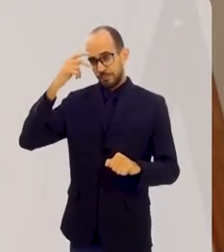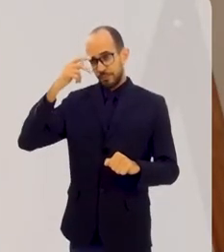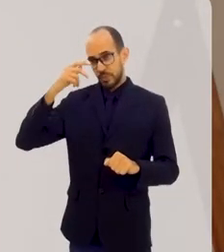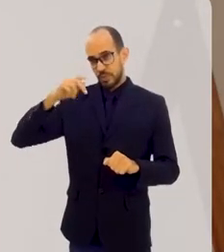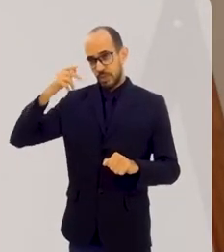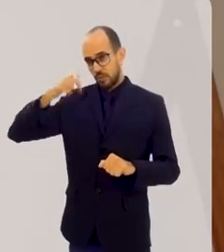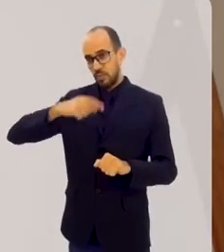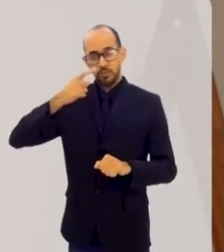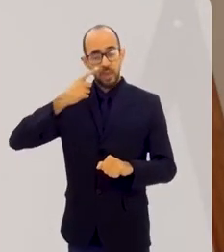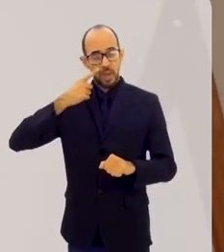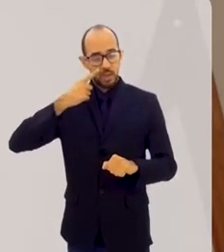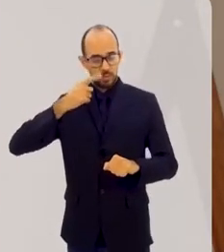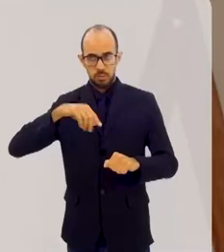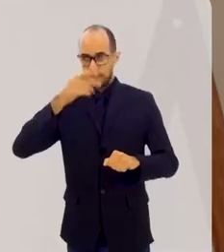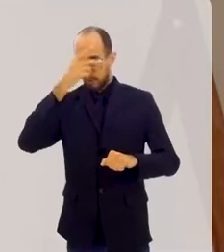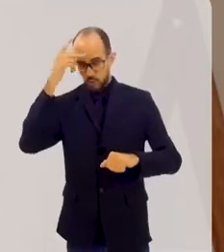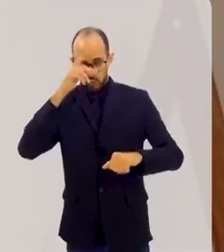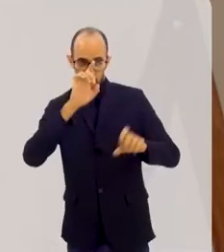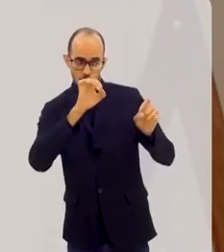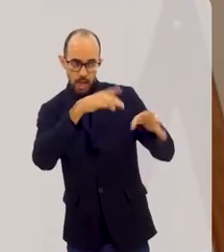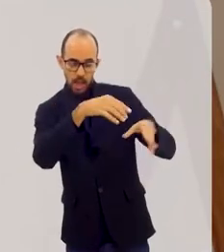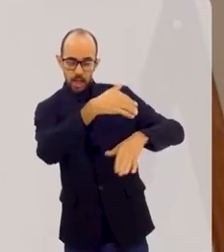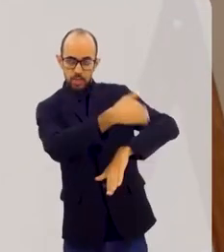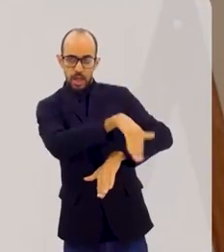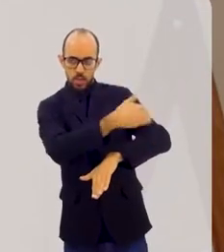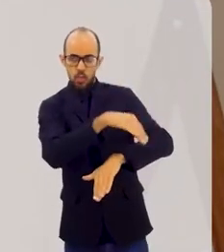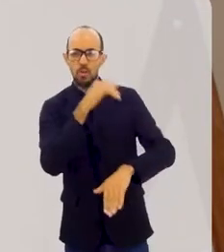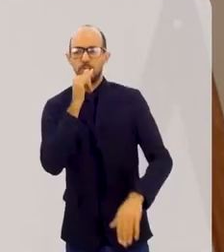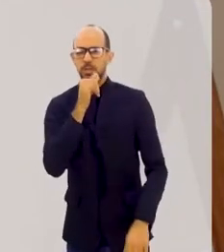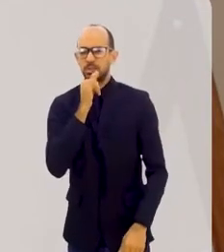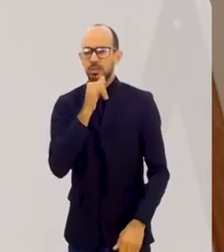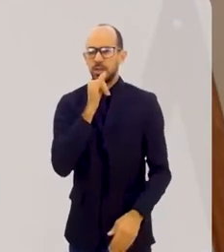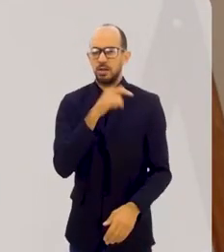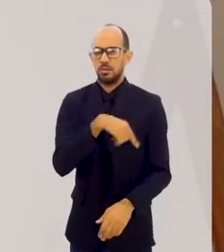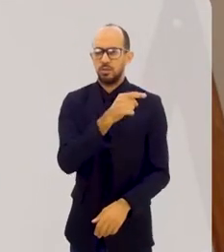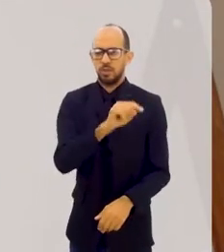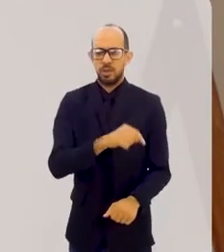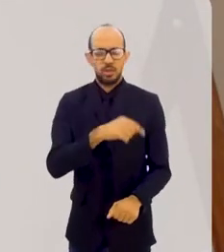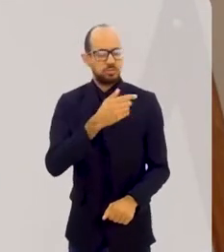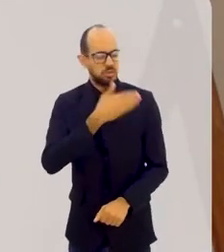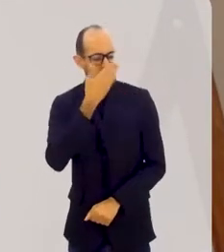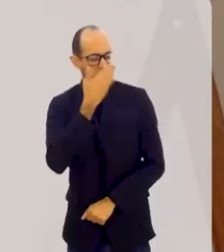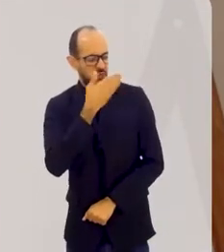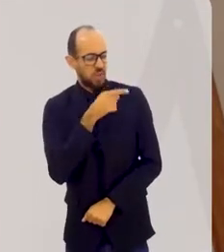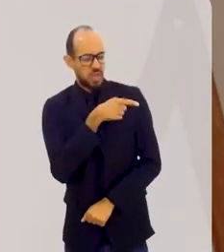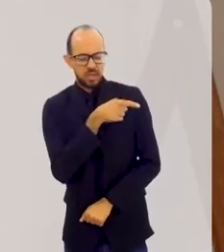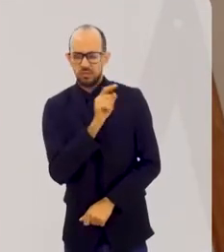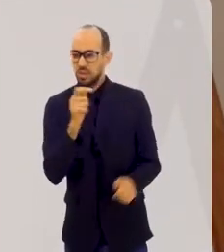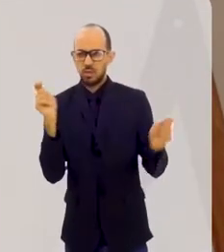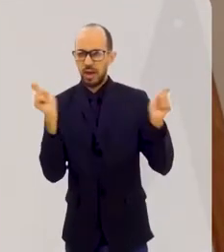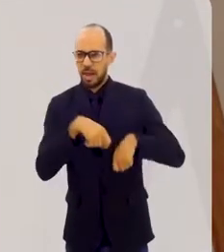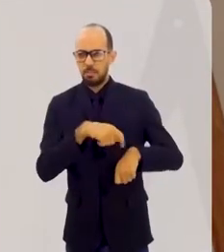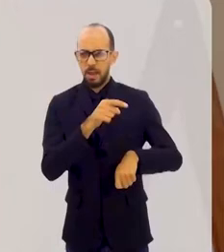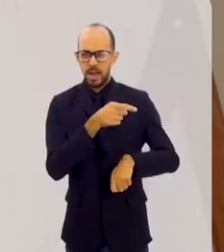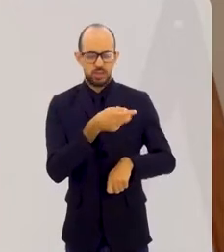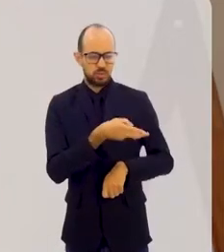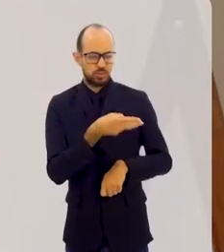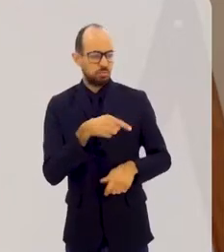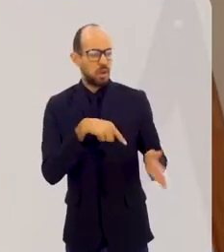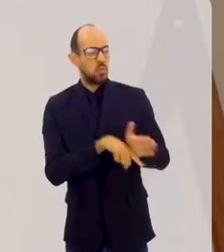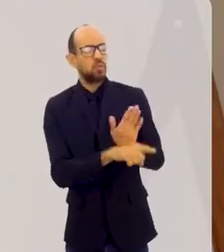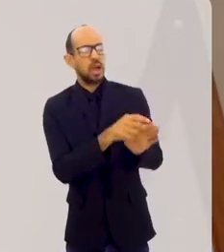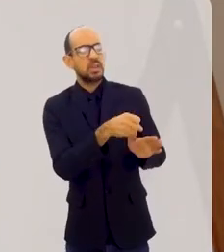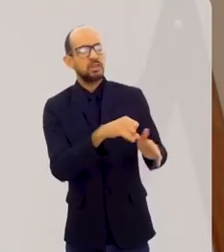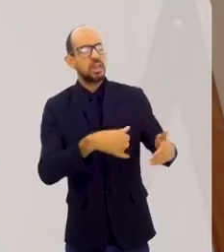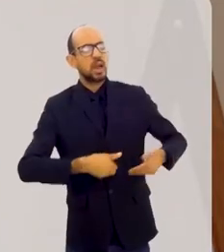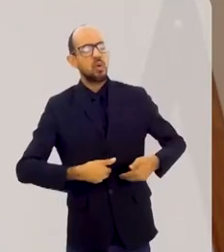nada por ninguém. se você passa por um morador de rua, em situação de rua, por exemplo, e ele é um invisível. Você é incapaz de